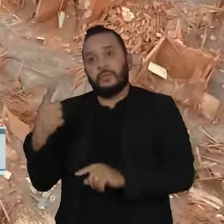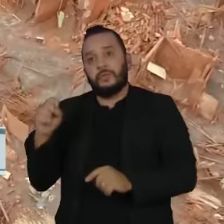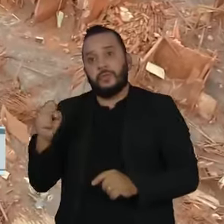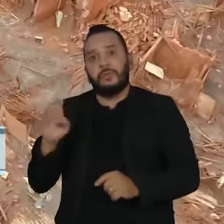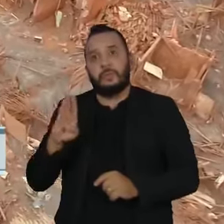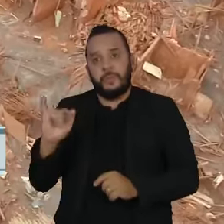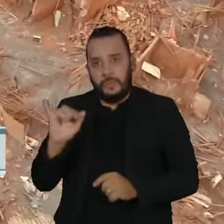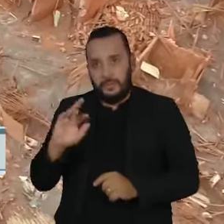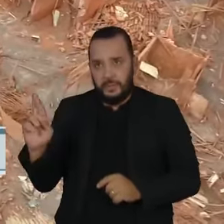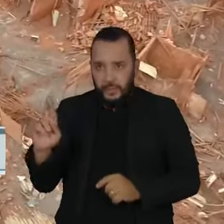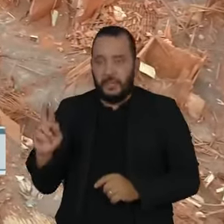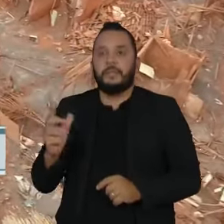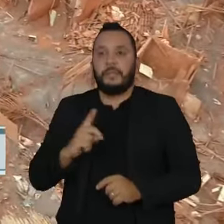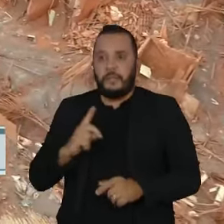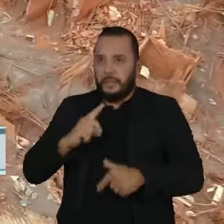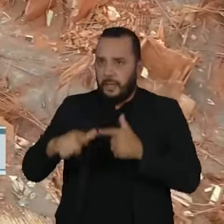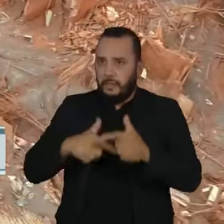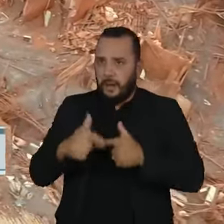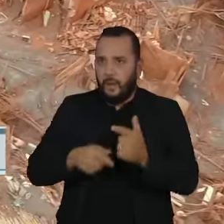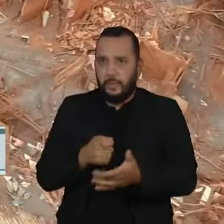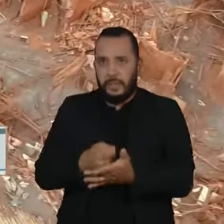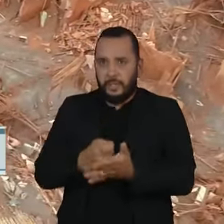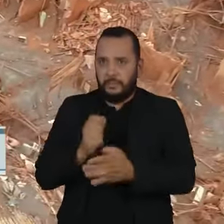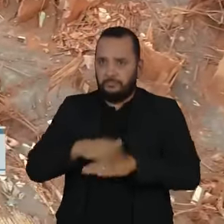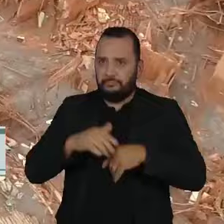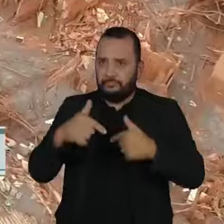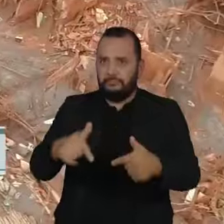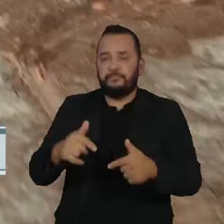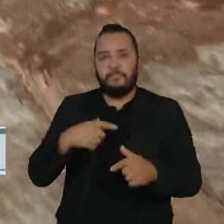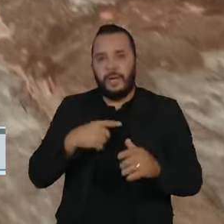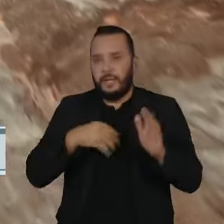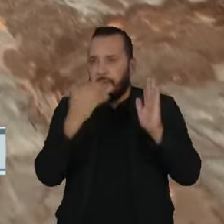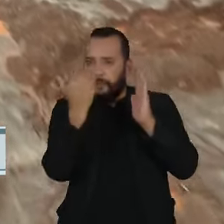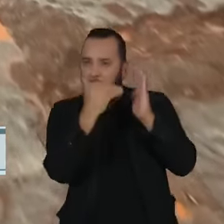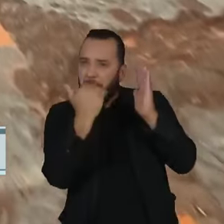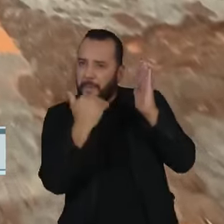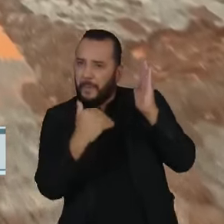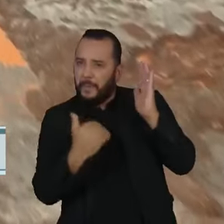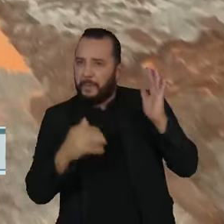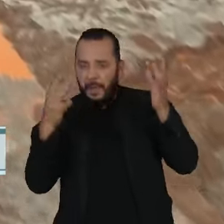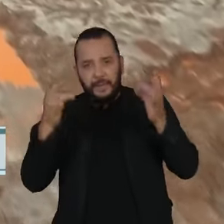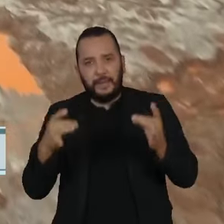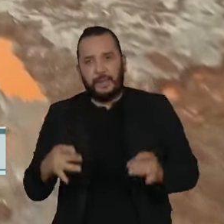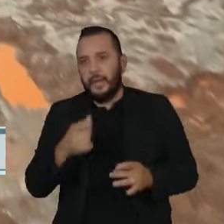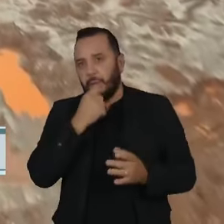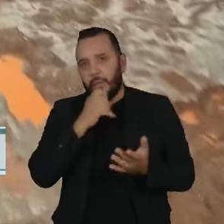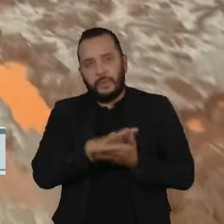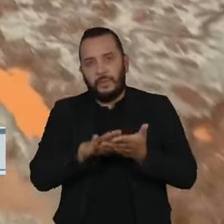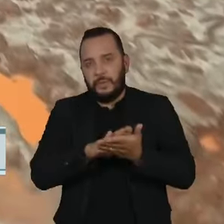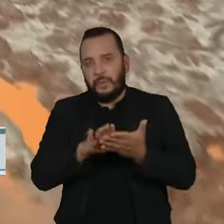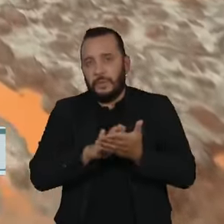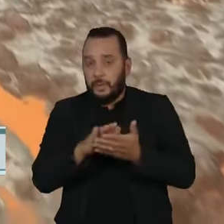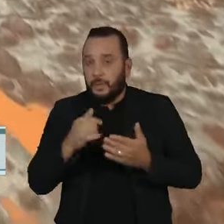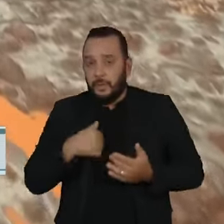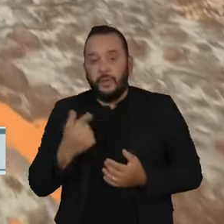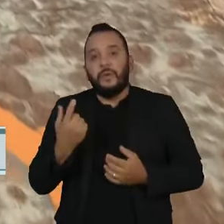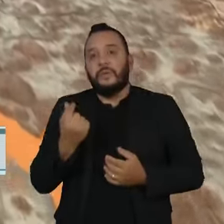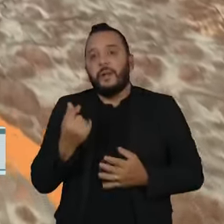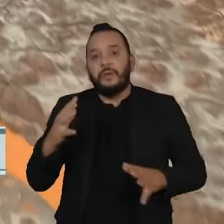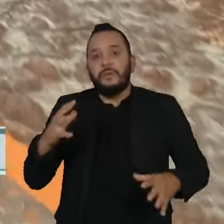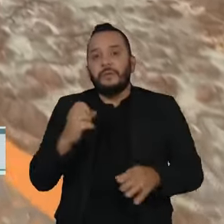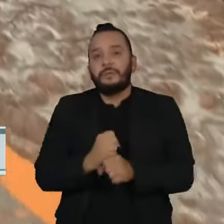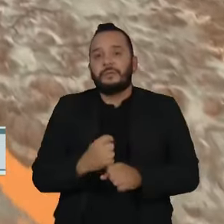obrigações a fazer, também não especificadas. A Vale informou que o valor total do acordo é de